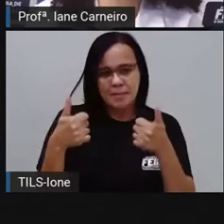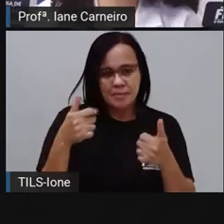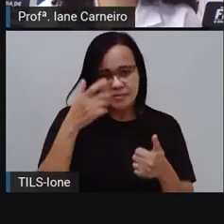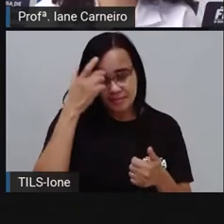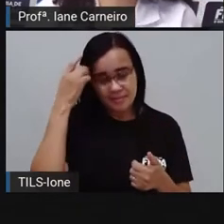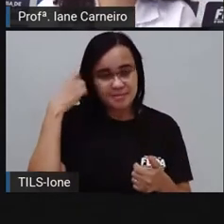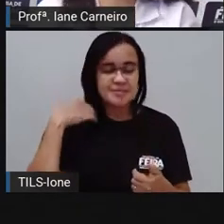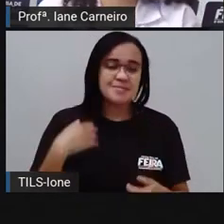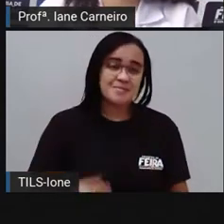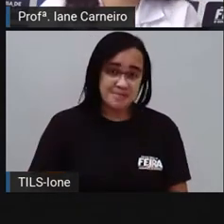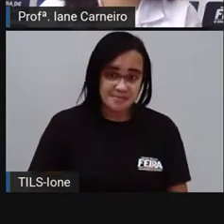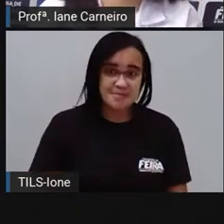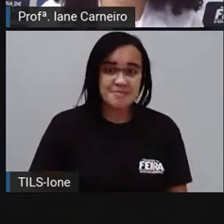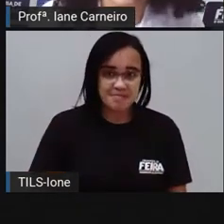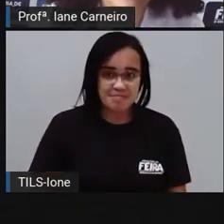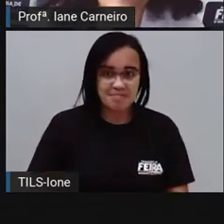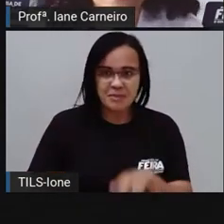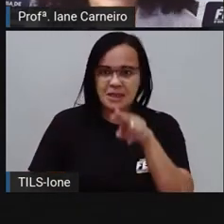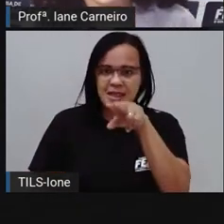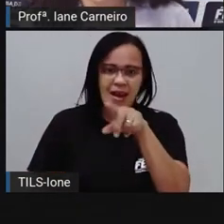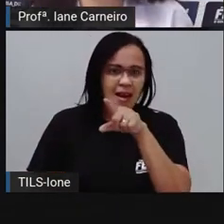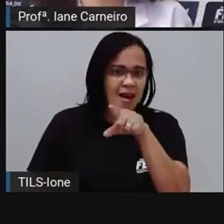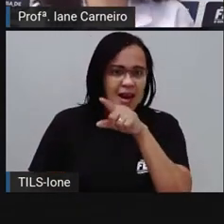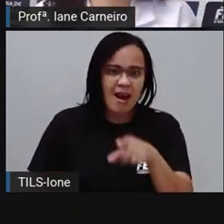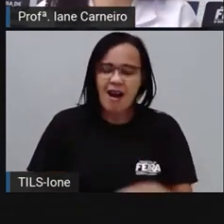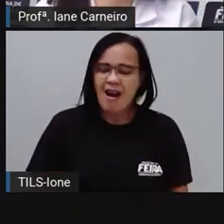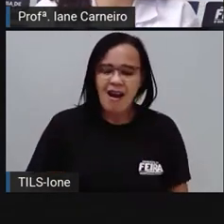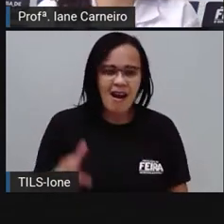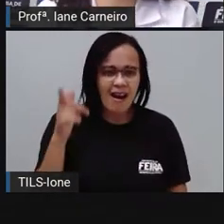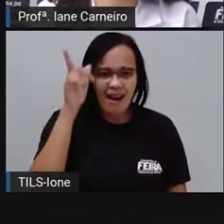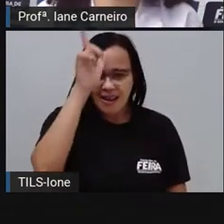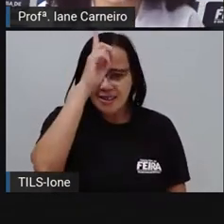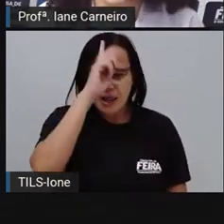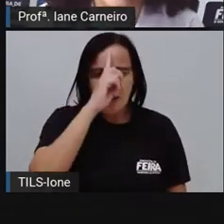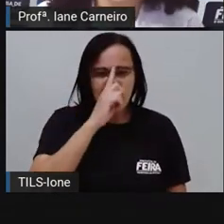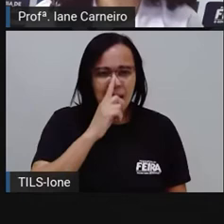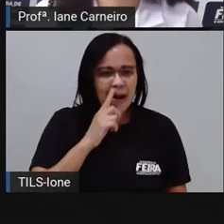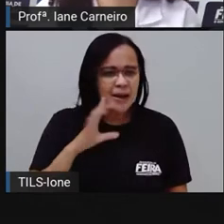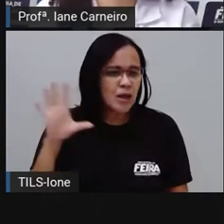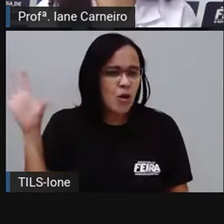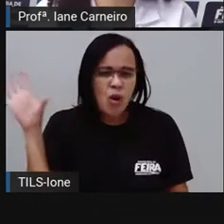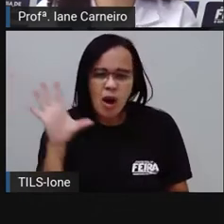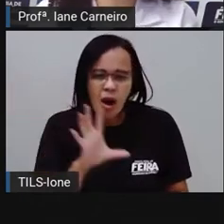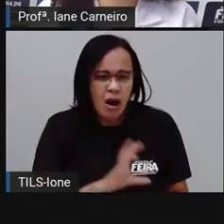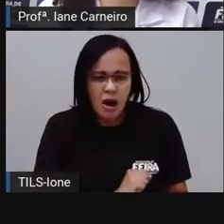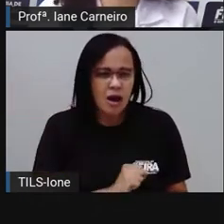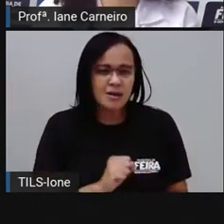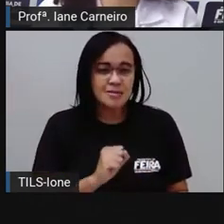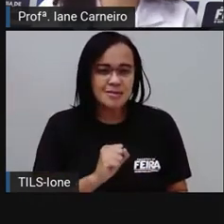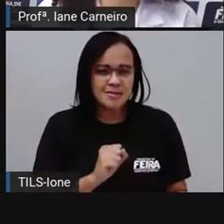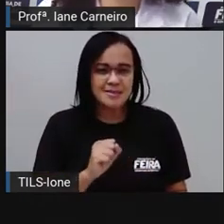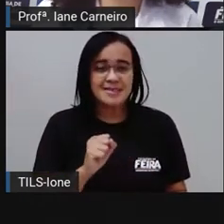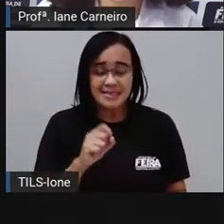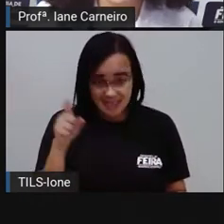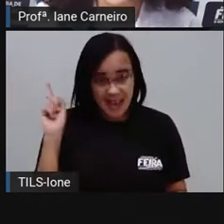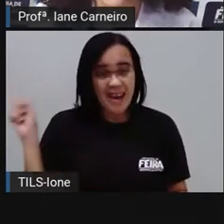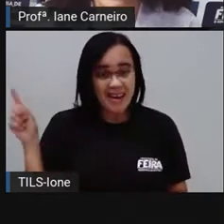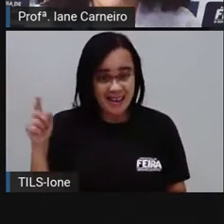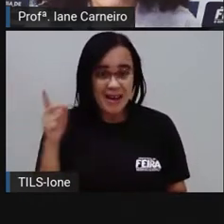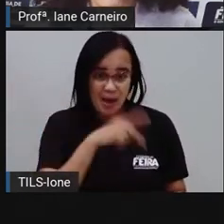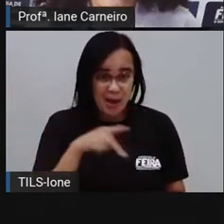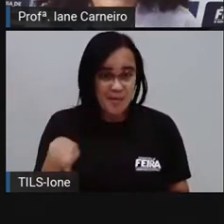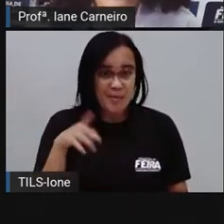Vamos ver. Ah, esse aqui. Esse aqui, a Prodriana é apaixonada. Vatapá. Quem aí gosta de